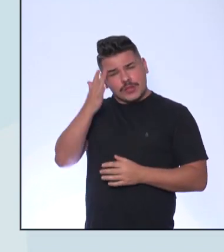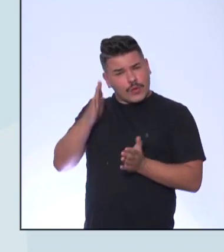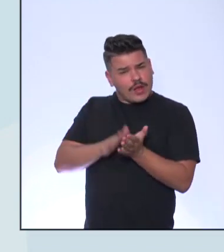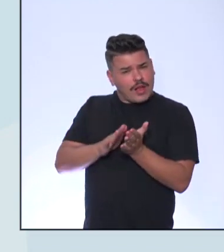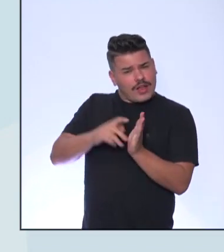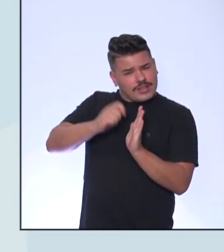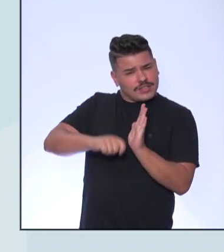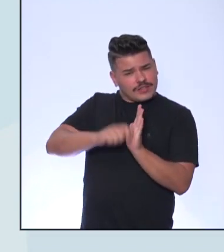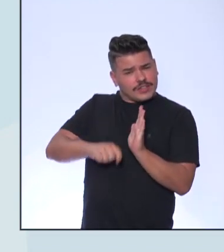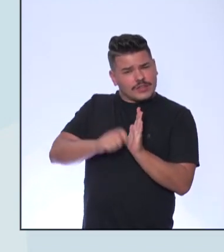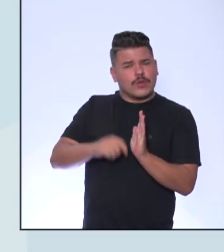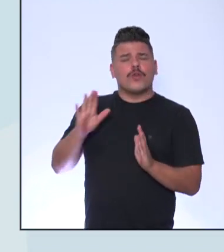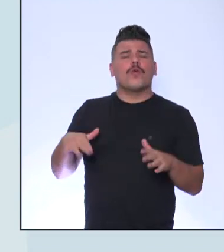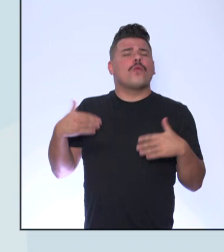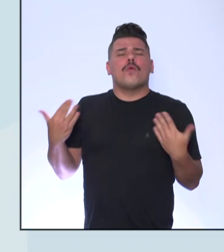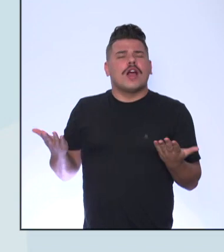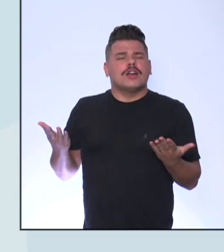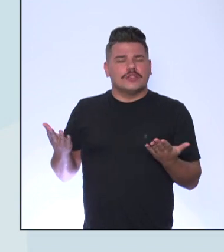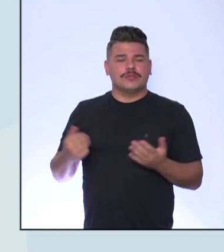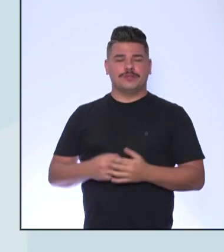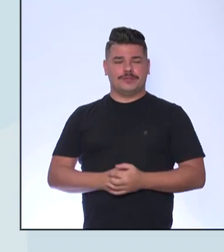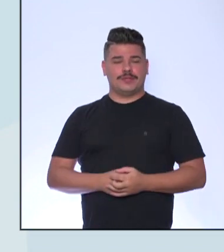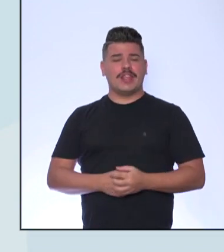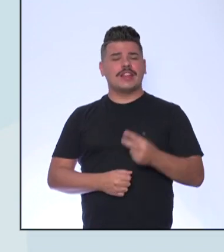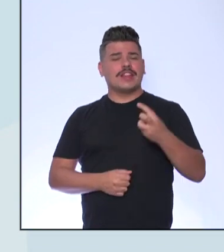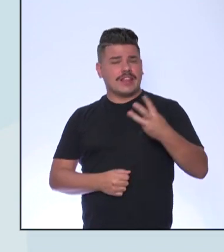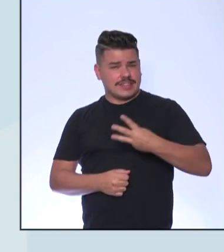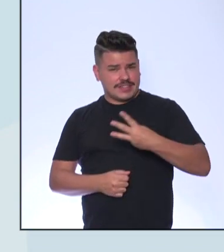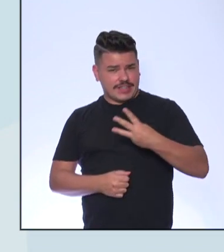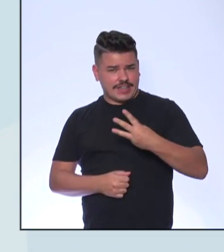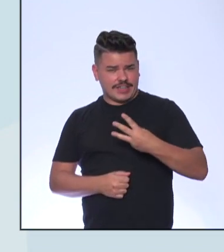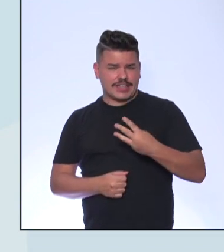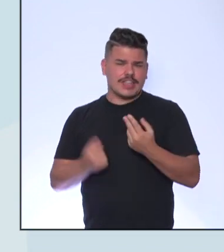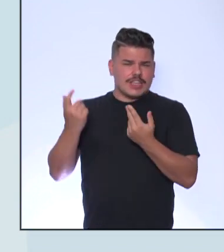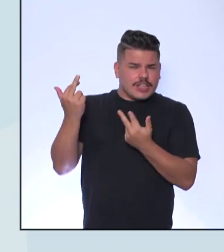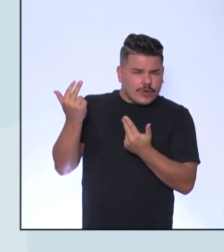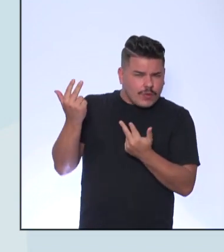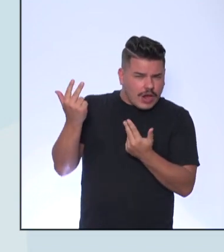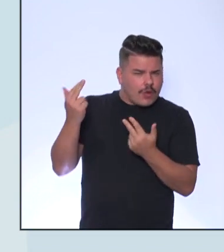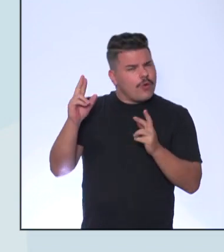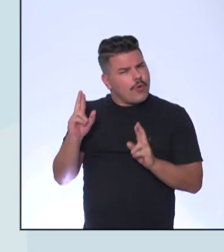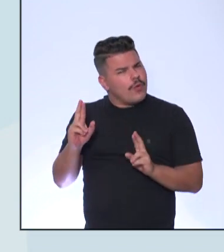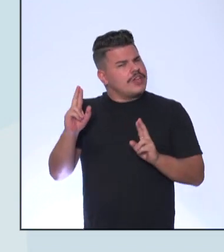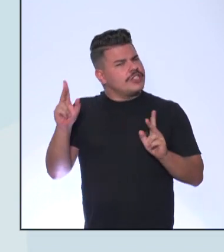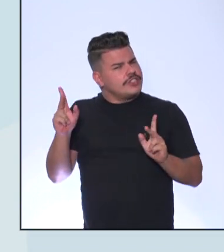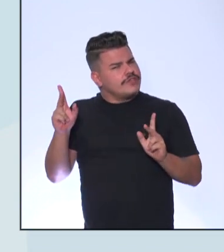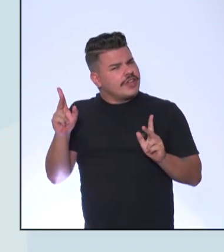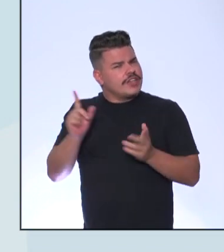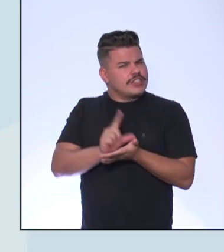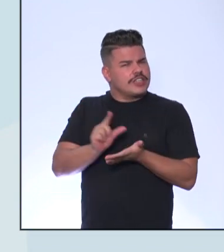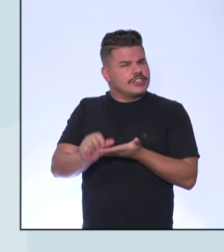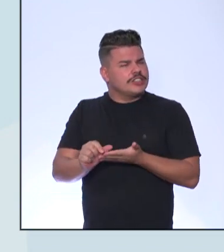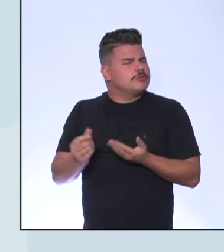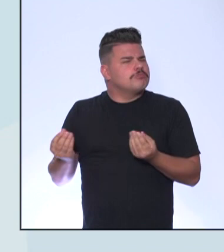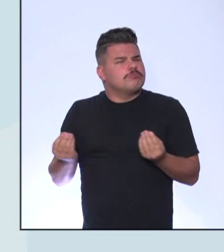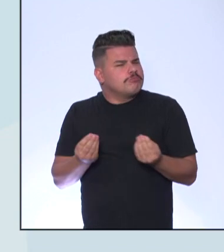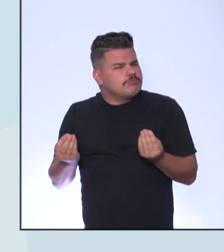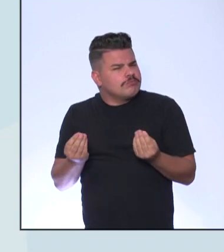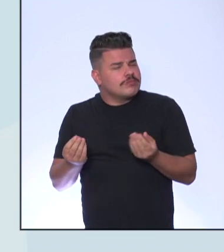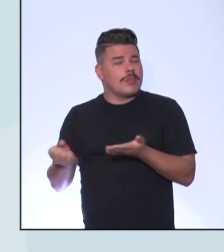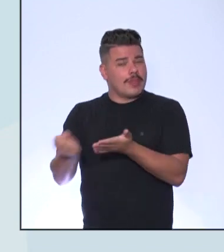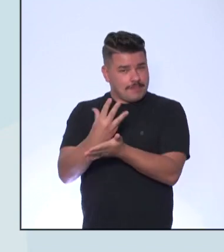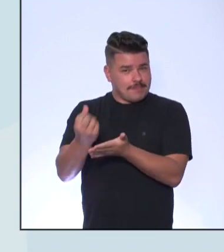2 E quando foi escrito E se existem semelhanças e diferentes Entre os dois artigos E por quê Interajam